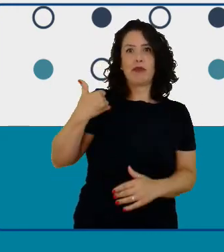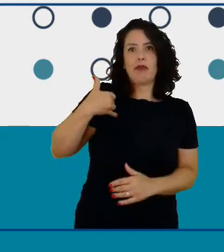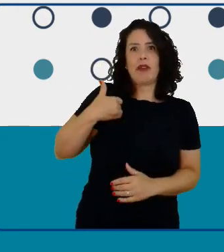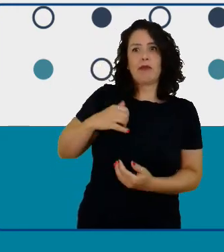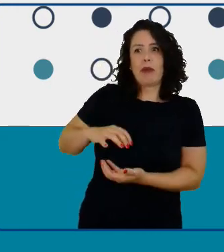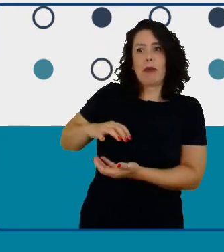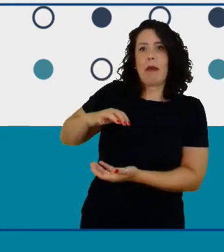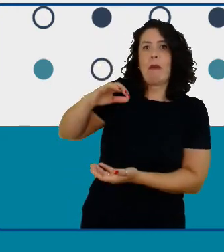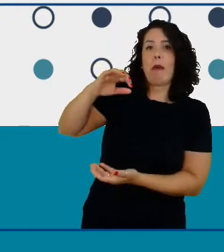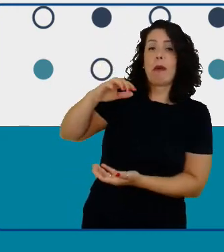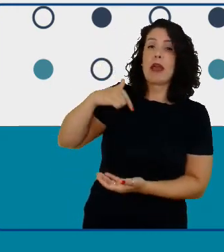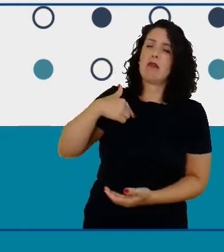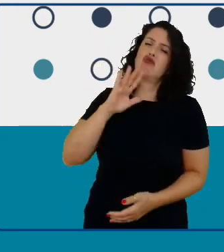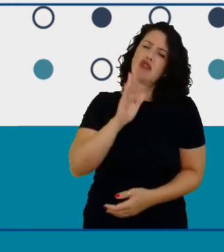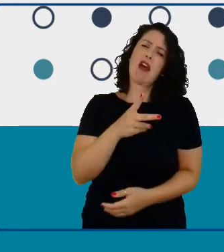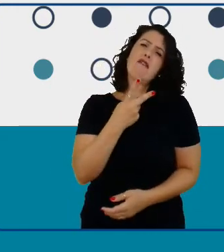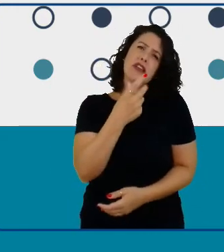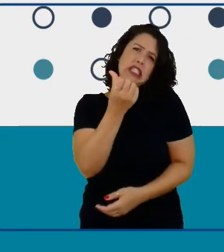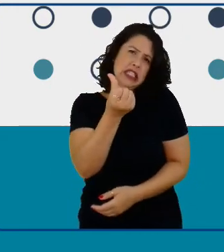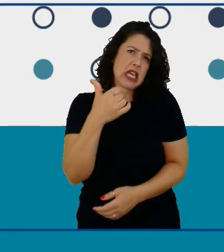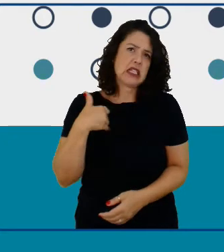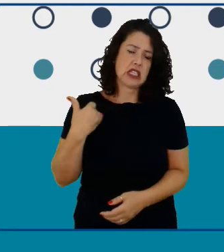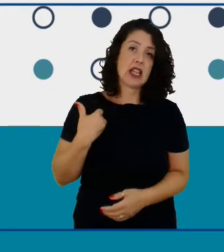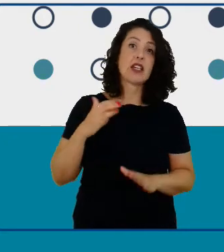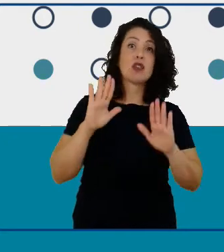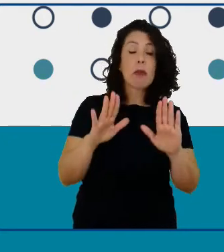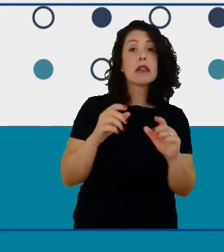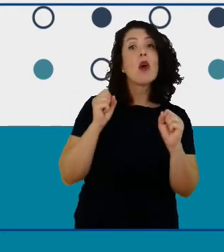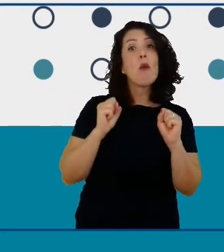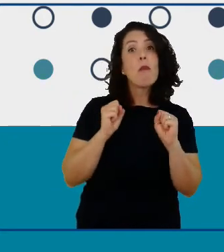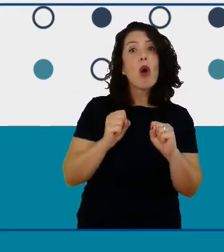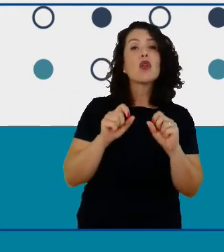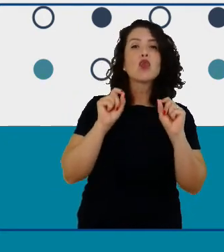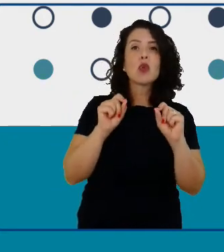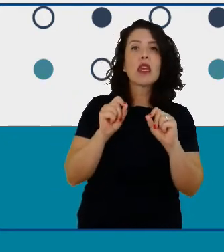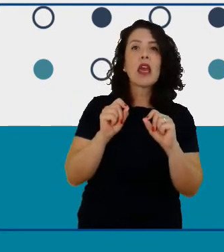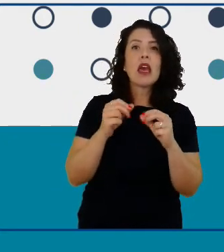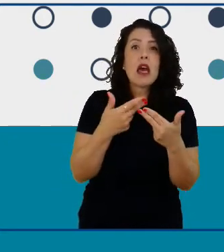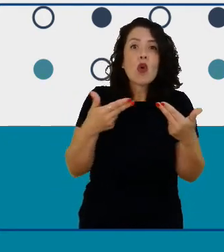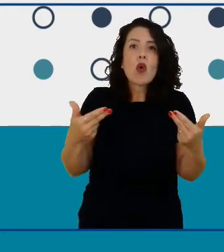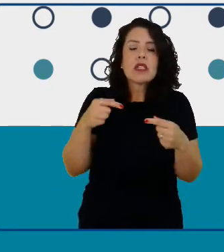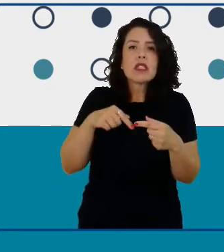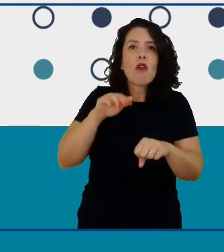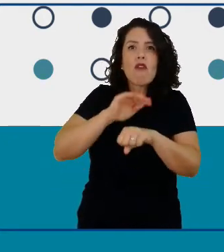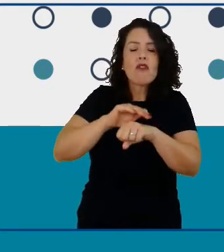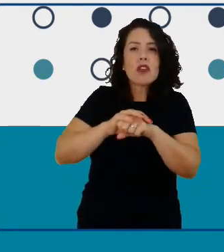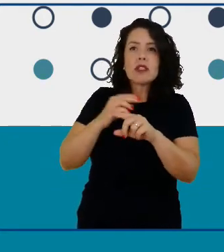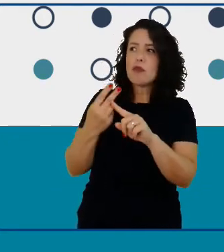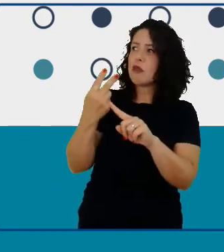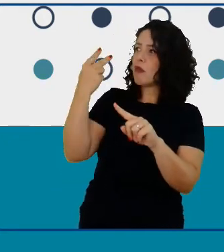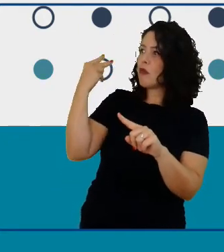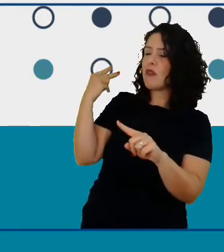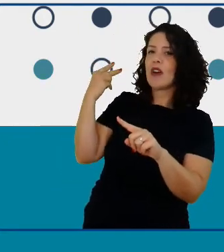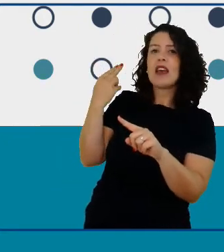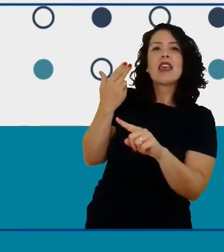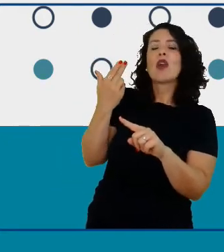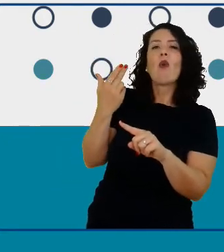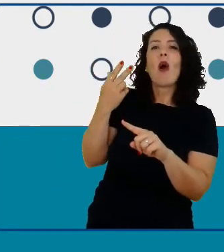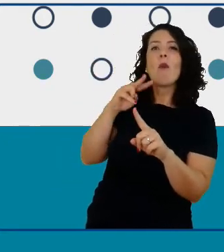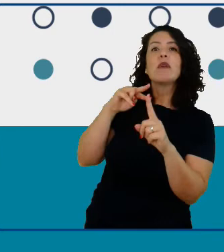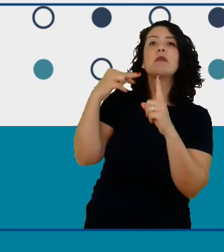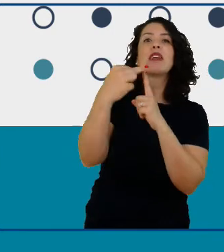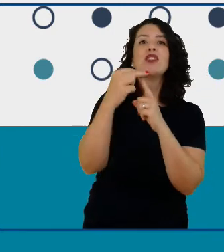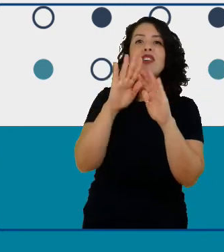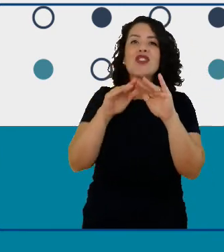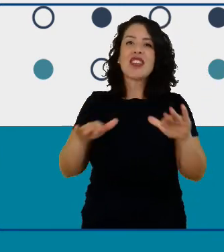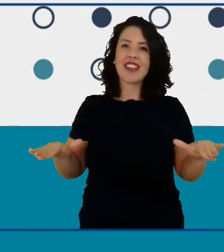mas ainda bem que eu consigo olhar para todas as iniciativas que eu participo com um olhar de criança então eu olho e